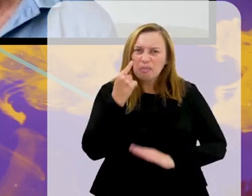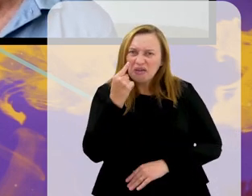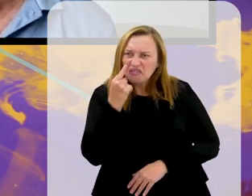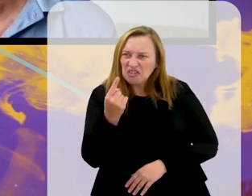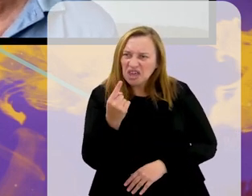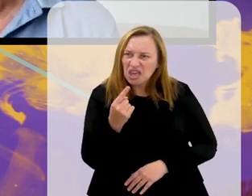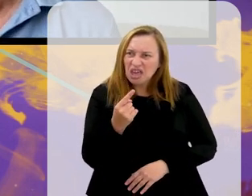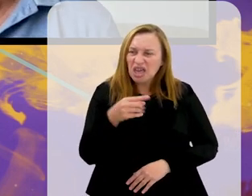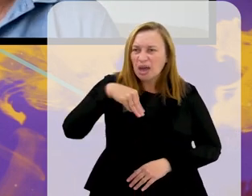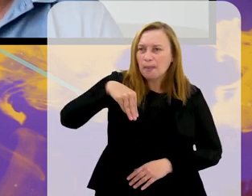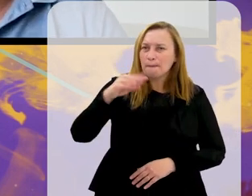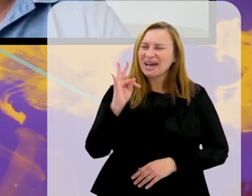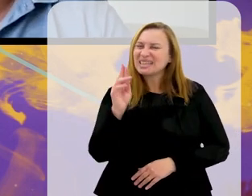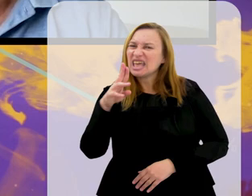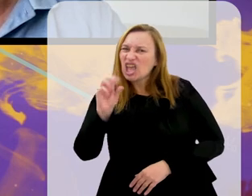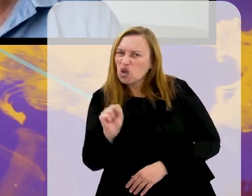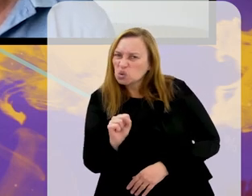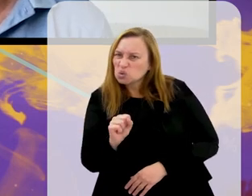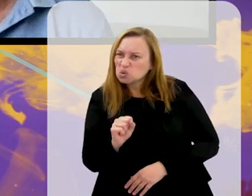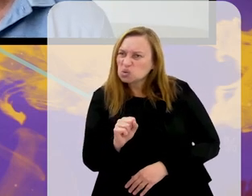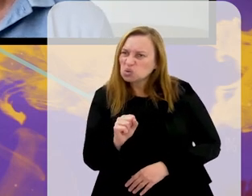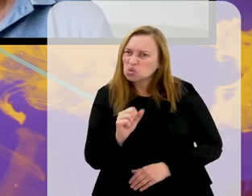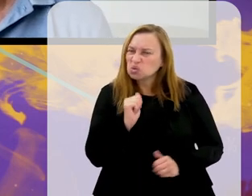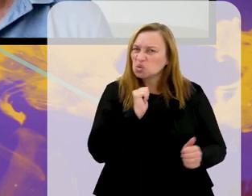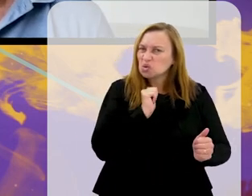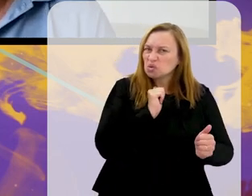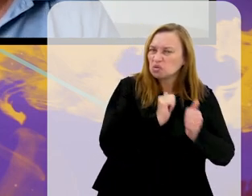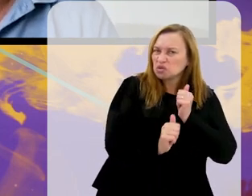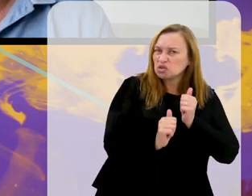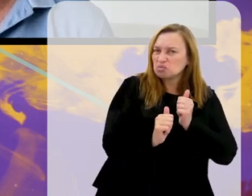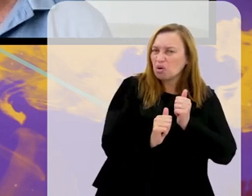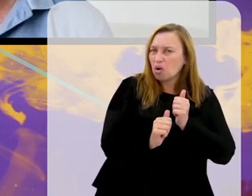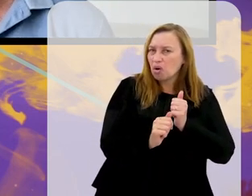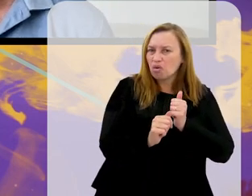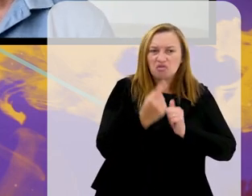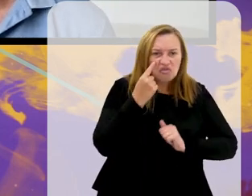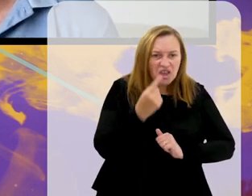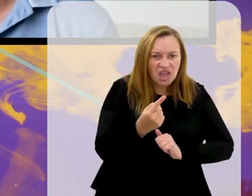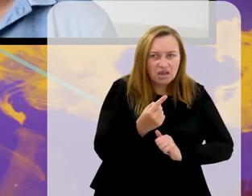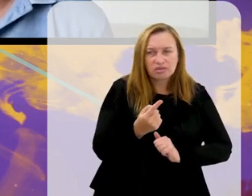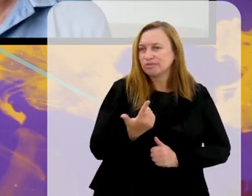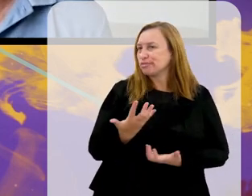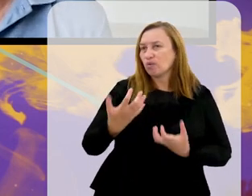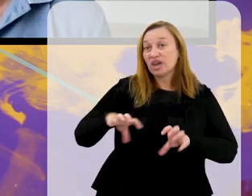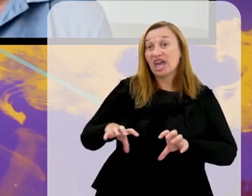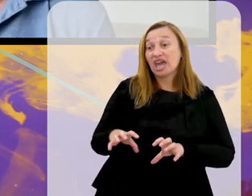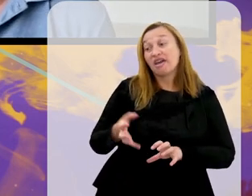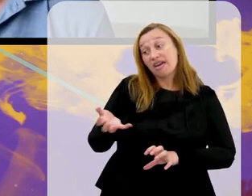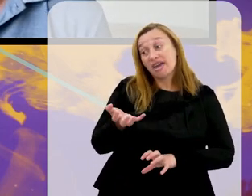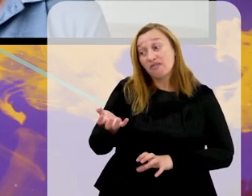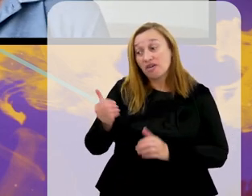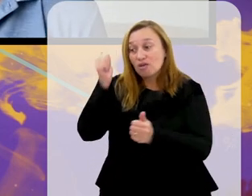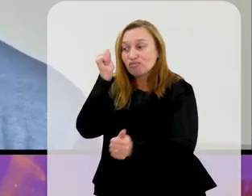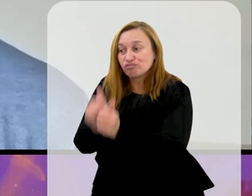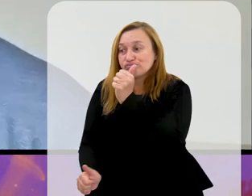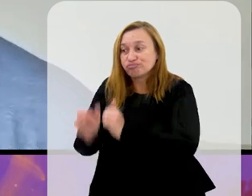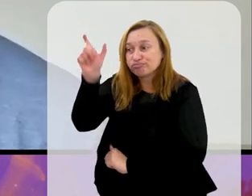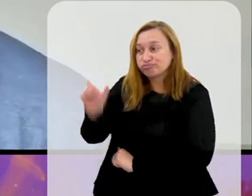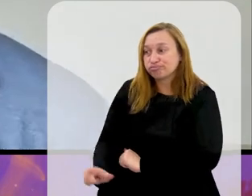ver o Matheus Gonçalves jogar. O cara quer ver o Arrascaeta, quer ver o Dela Cruz, que foi contratado.